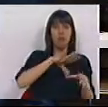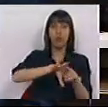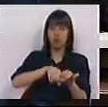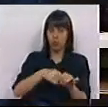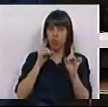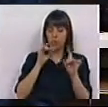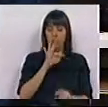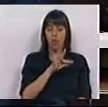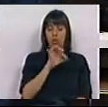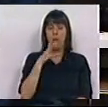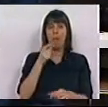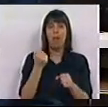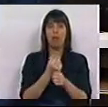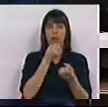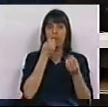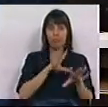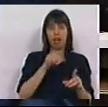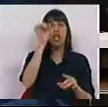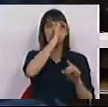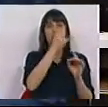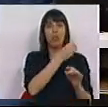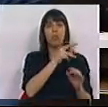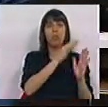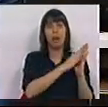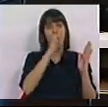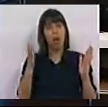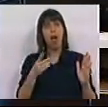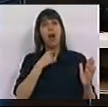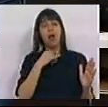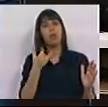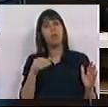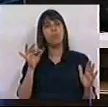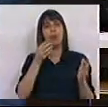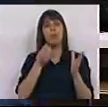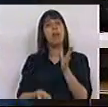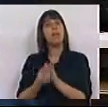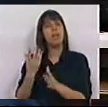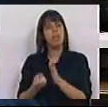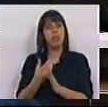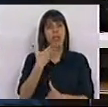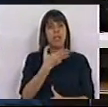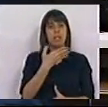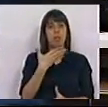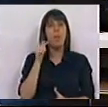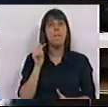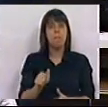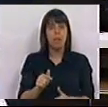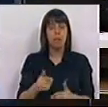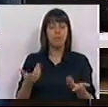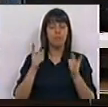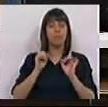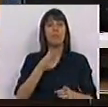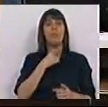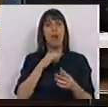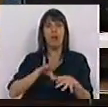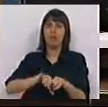destruídos 418 mil postos de trabalho, entre janeiro de 2013 e agosto de 2014 foram criados 171 mil. A partir de